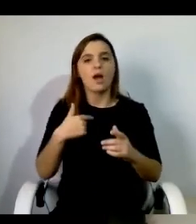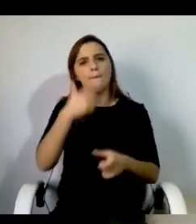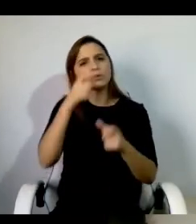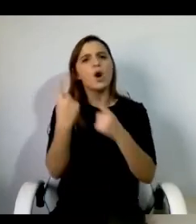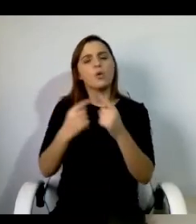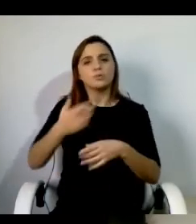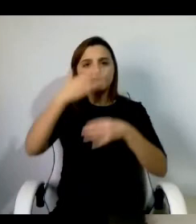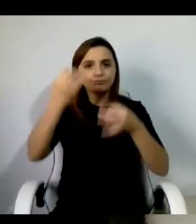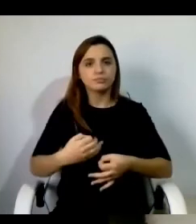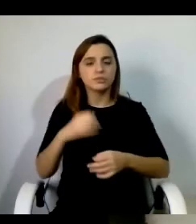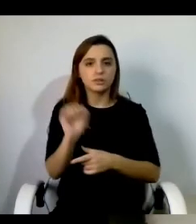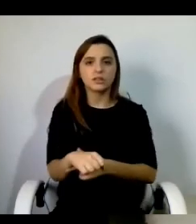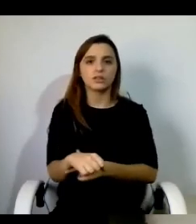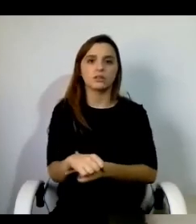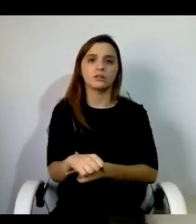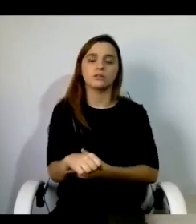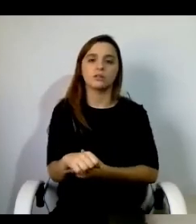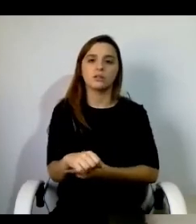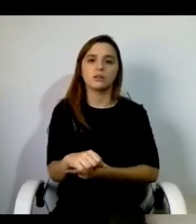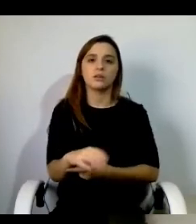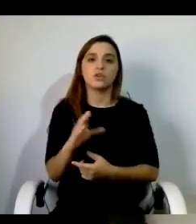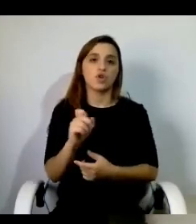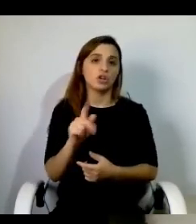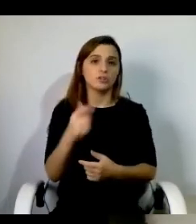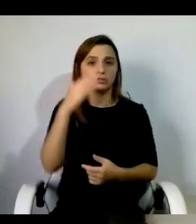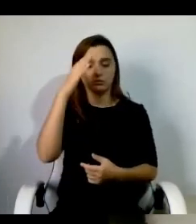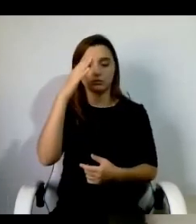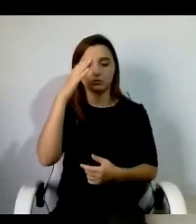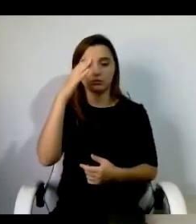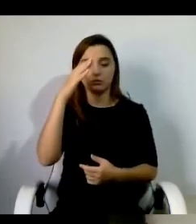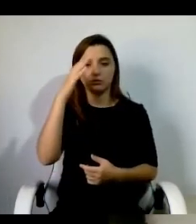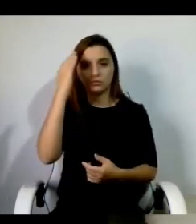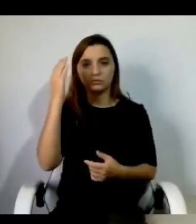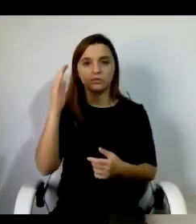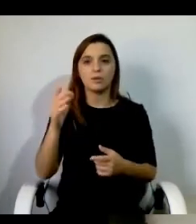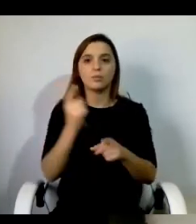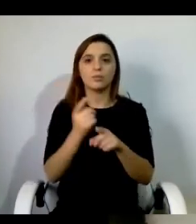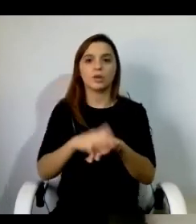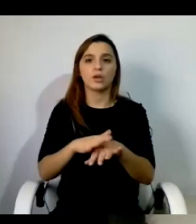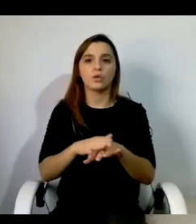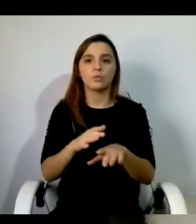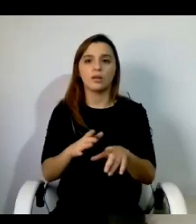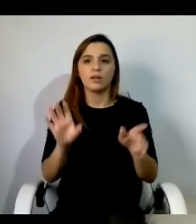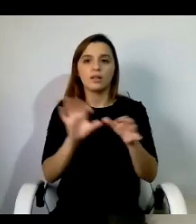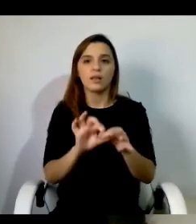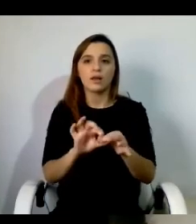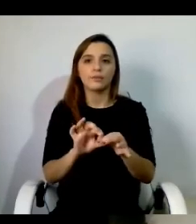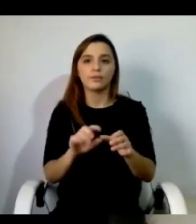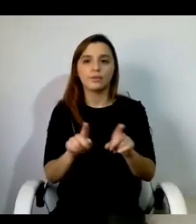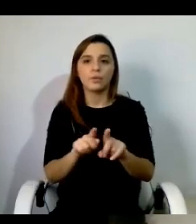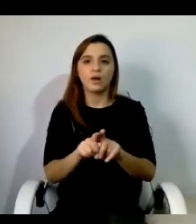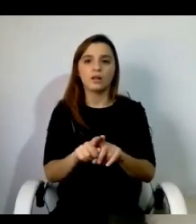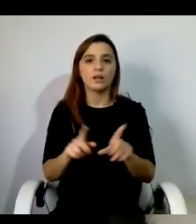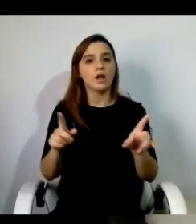e o Dr. Falcato sabe isso eu não tenho porque resulta da sua própria construção mas vamos partilhar estas